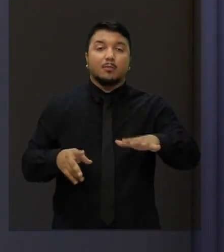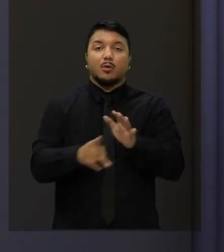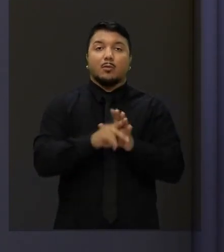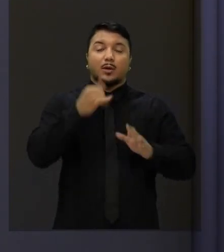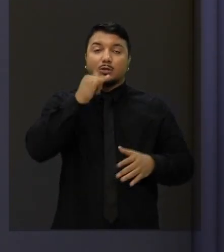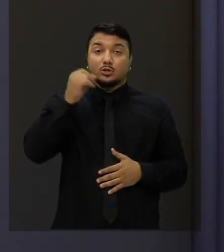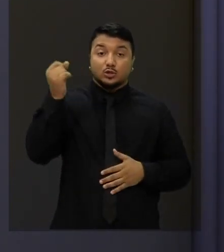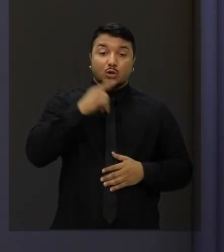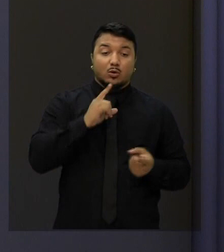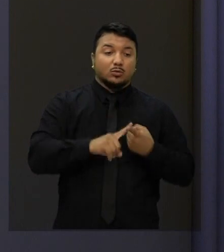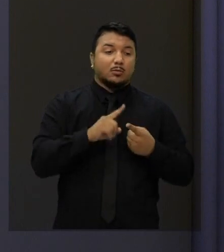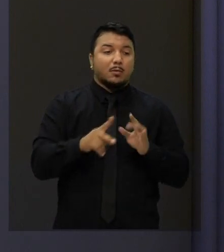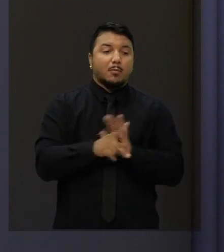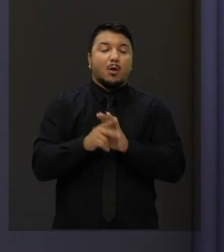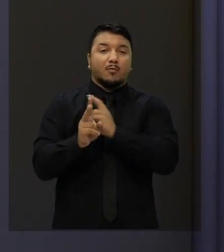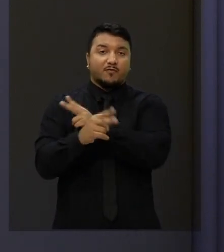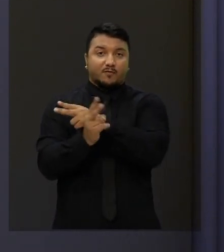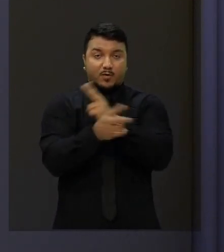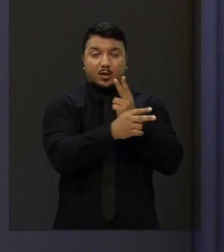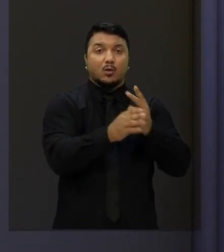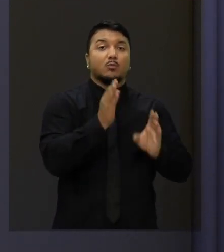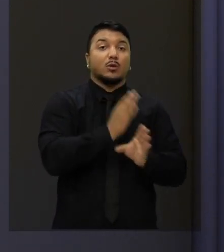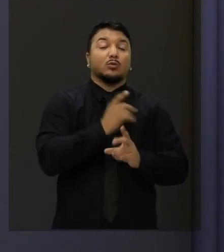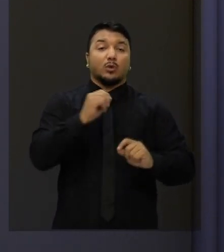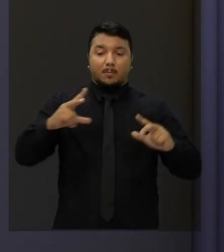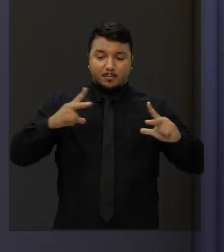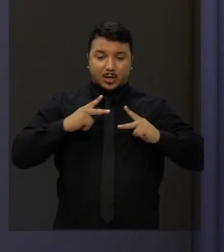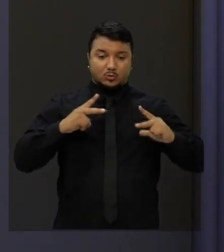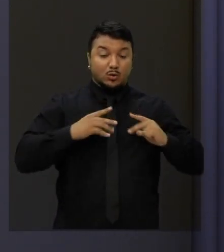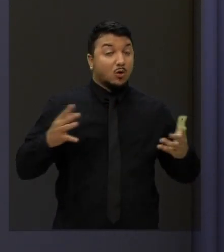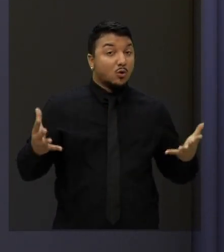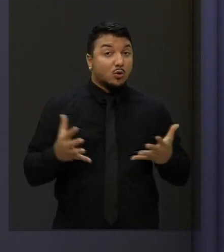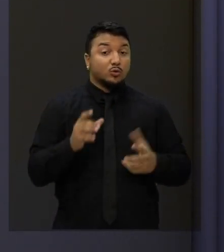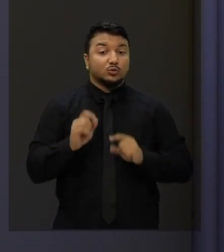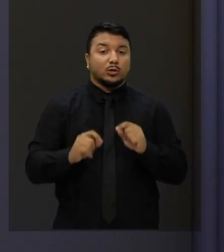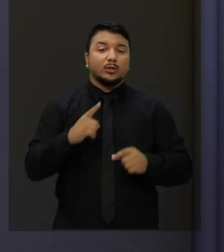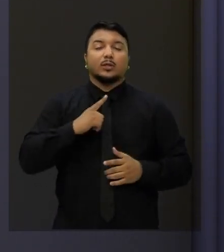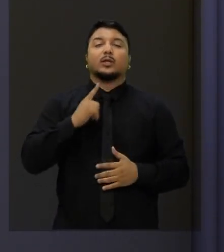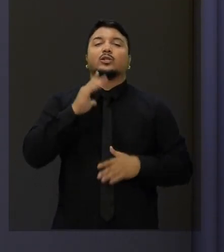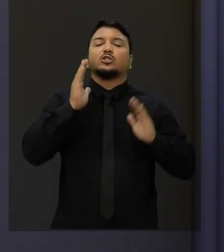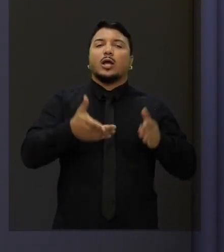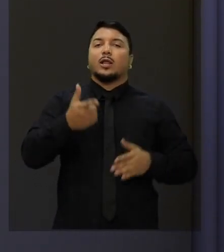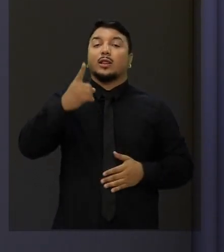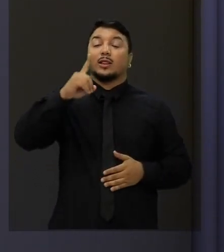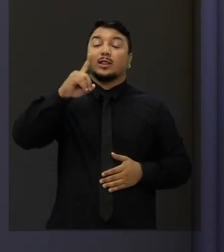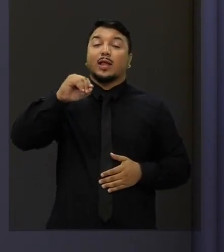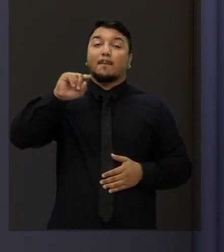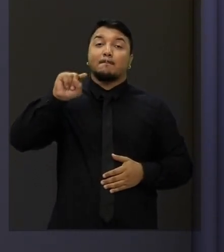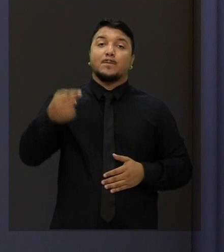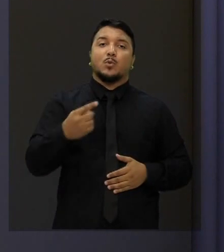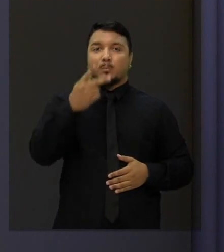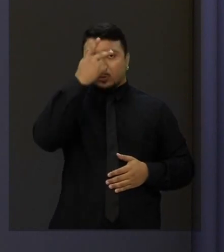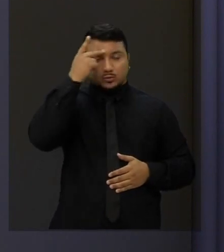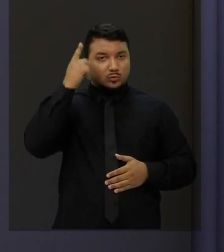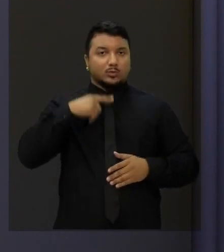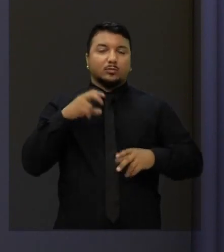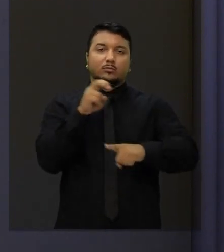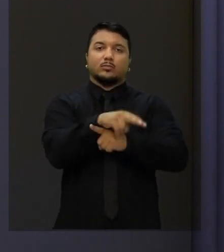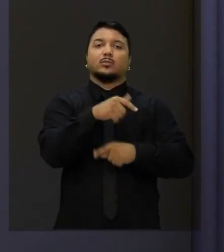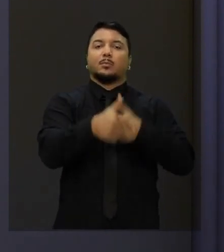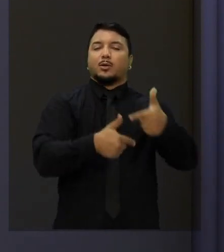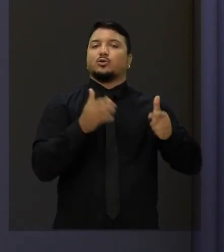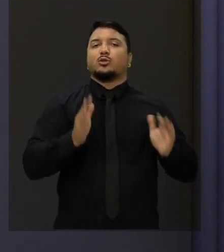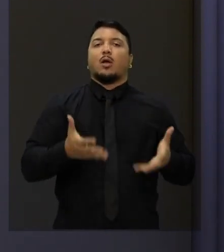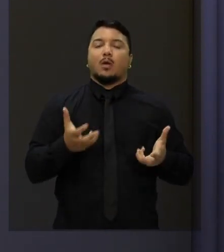energia dos ventos. Porque o setor privado, hoje, já tem 10 mil pessoas empregadas nesse setor. Eu quero avançar,